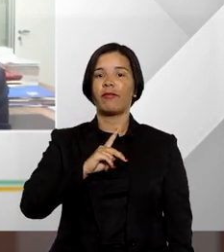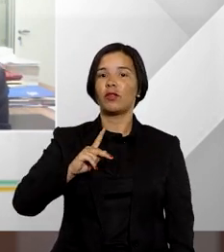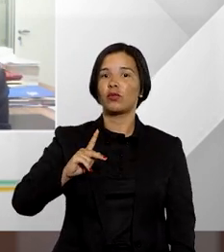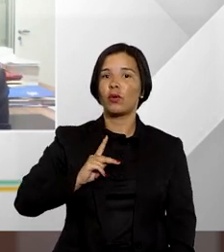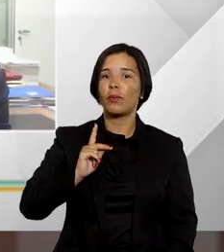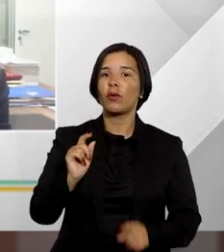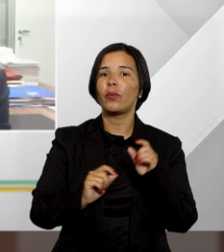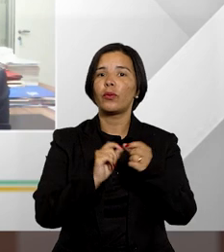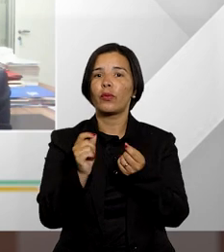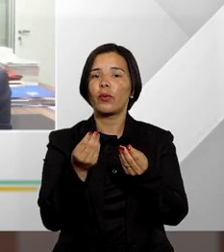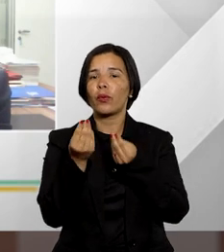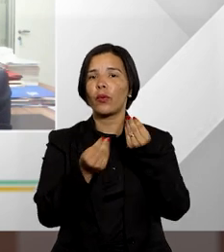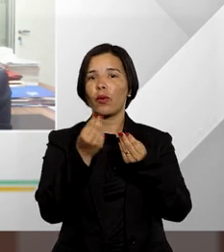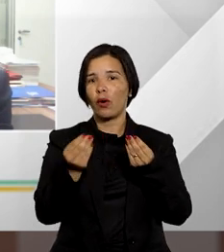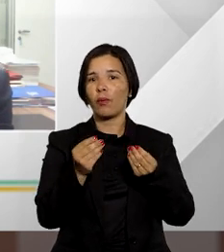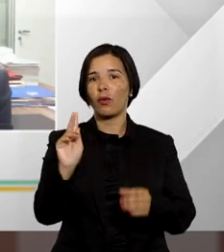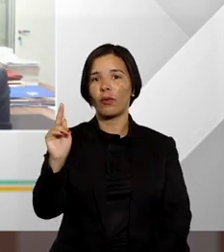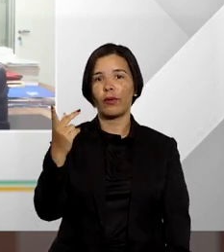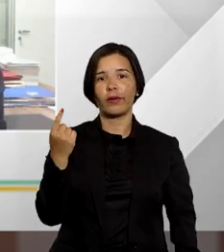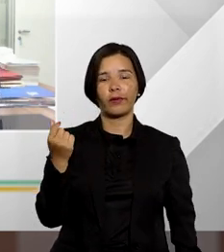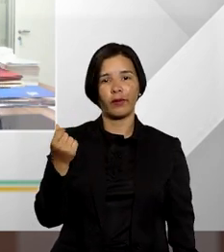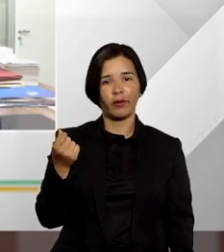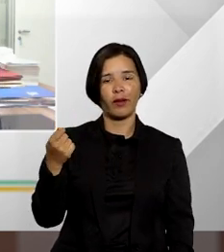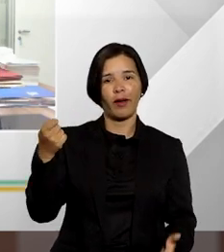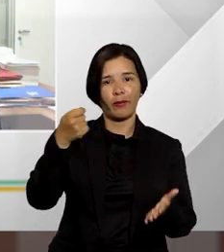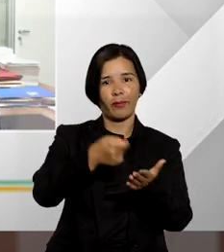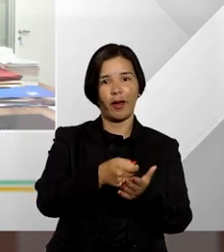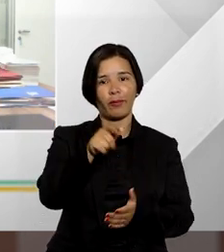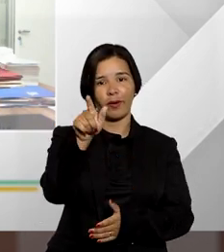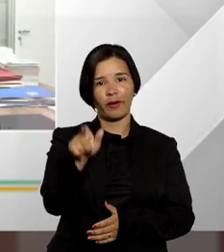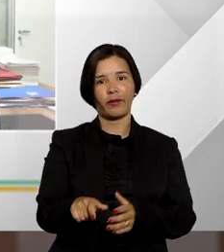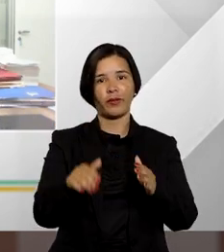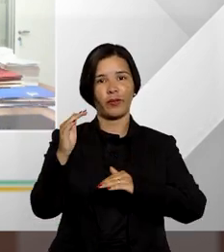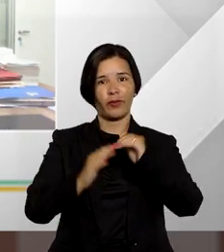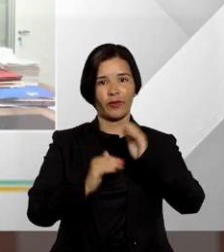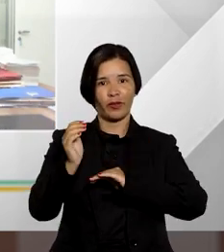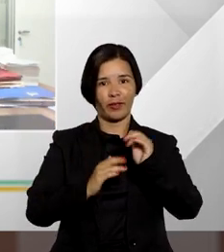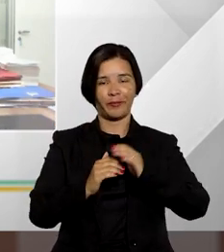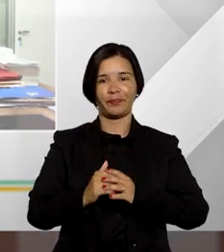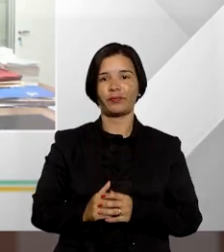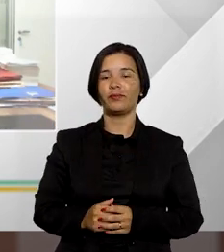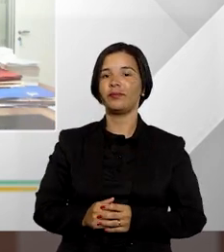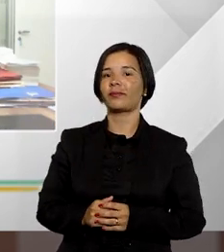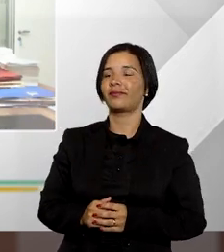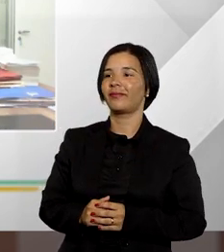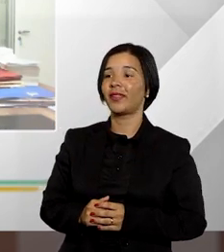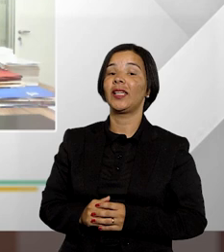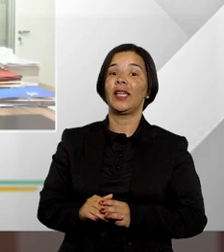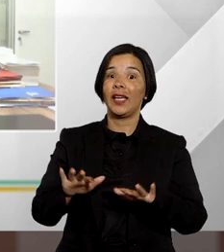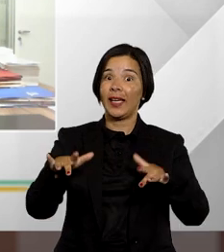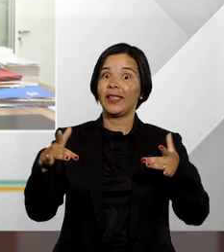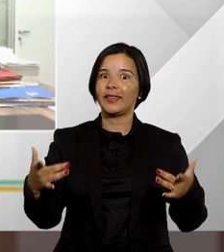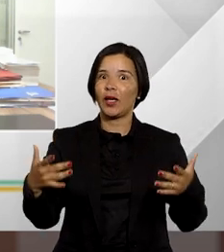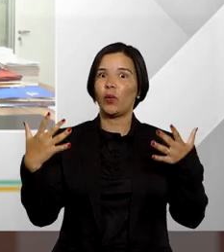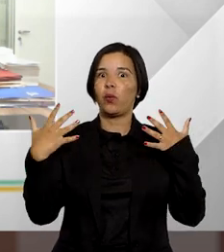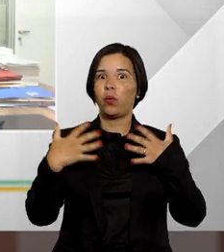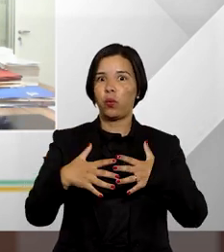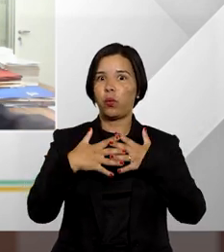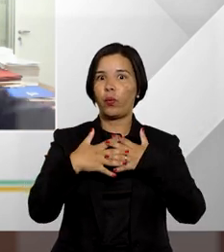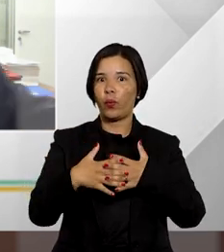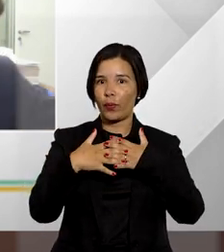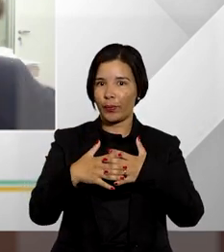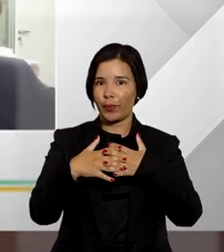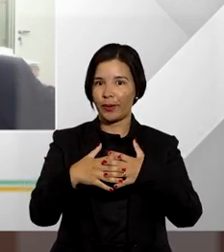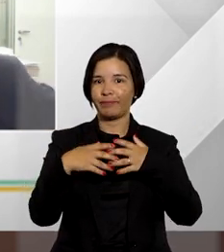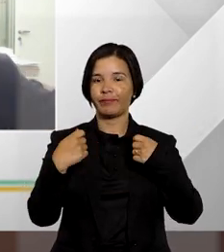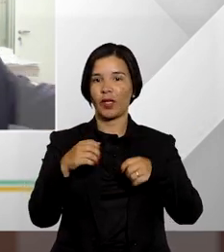da ativa e como é que são fixados os honorários para esse profissional bom Fátima isso é uma das grandes seu lemas inclusive